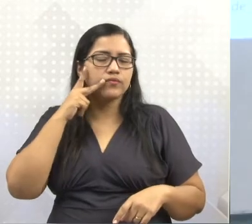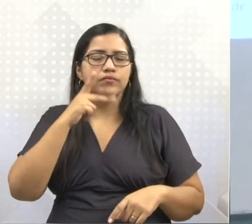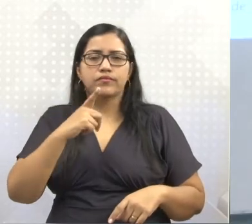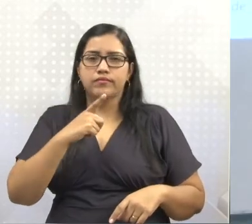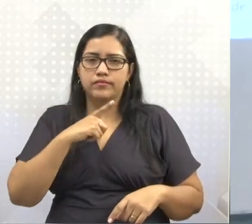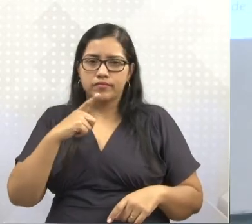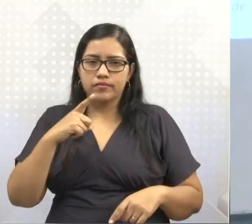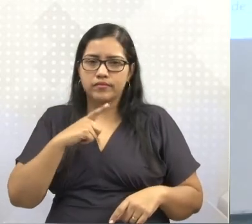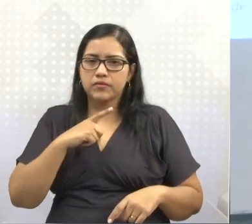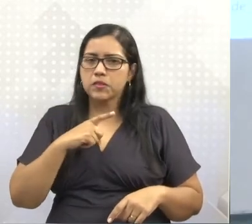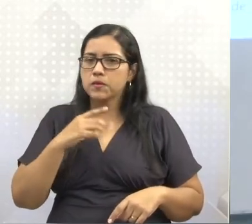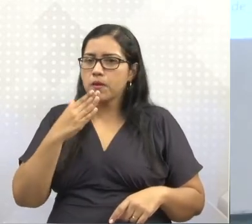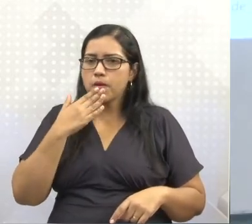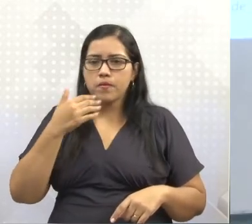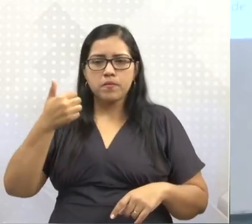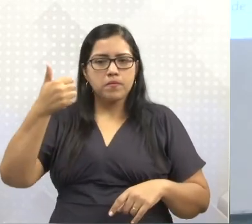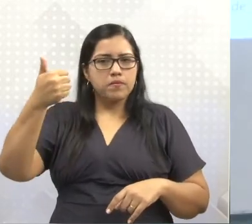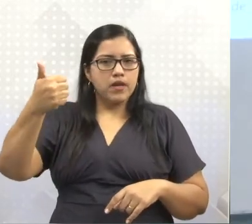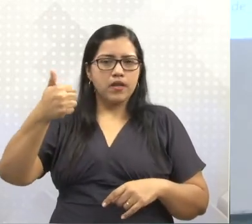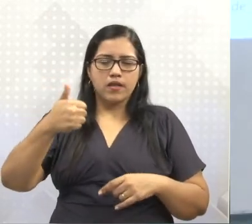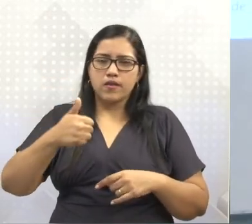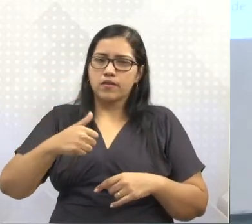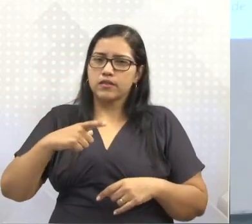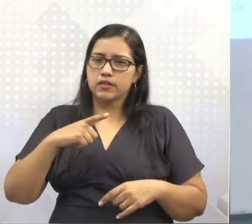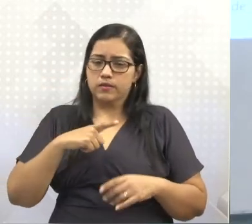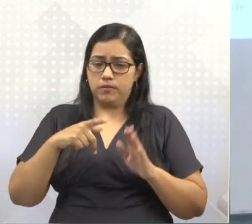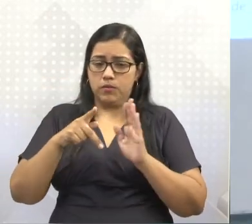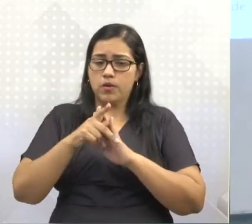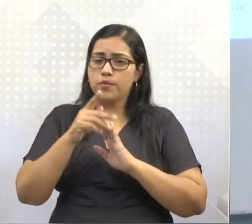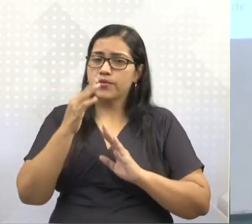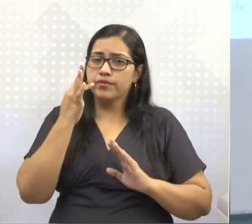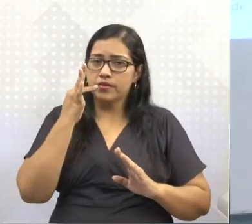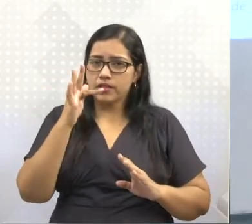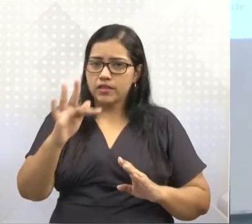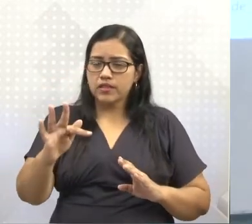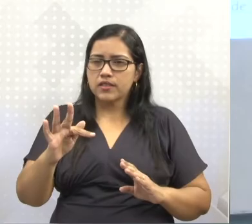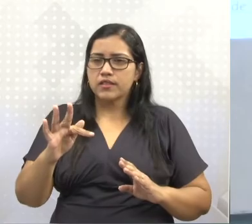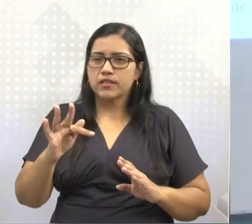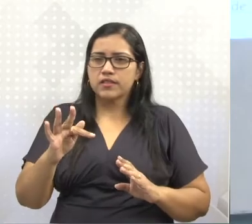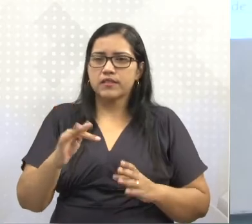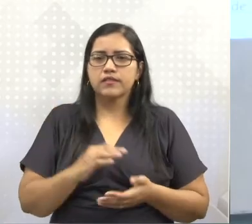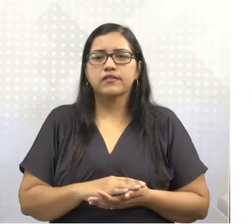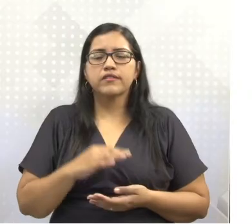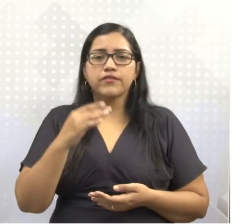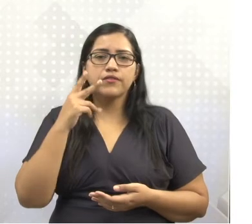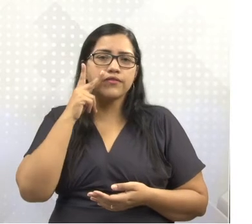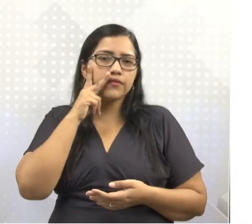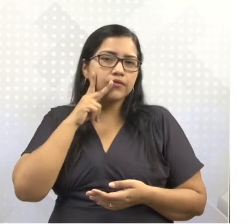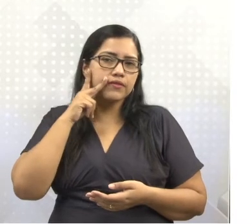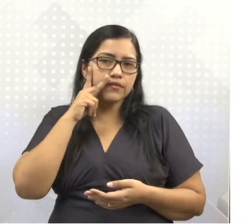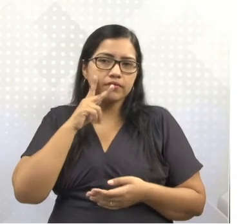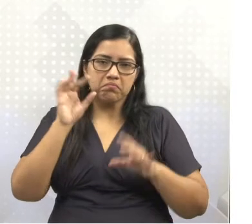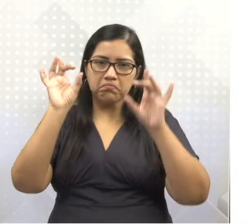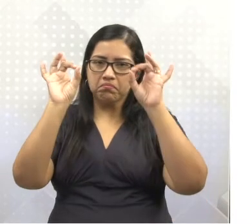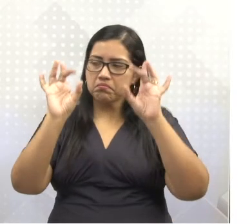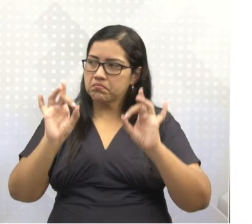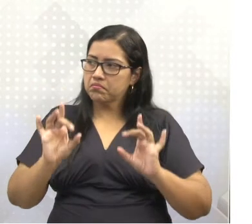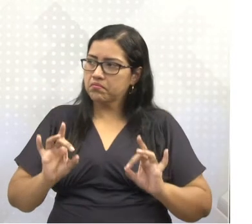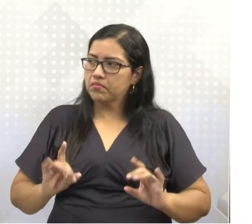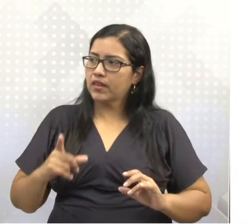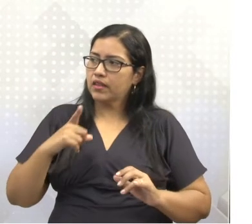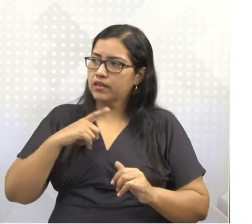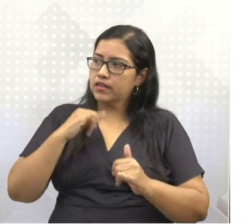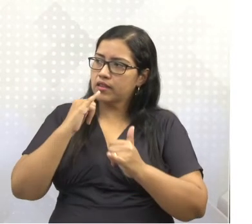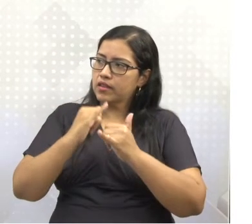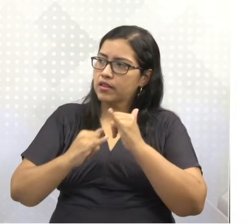Inclusive, os melhores vinhos são os vinhos franceses. São os vinhos envelhecidos em barricas de carvalho. Logo, temos aqui áreas de vinhas.